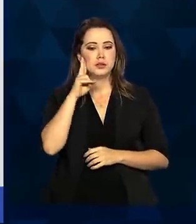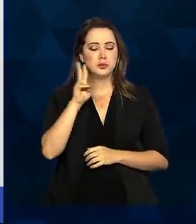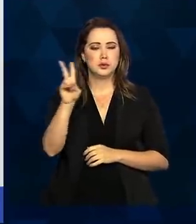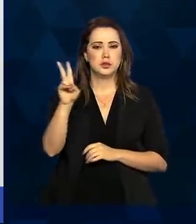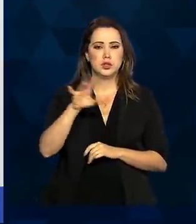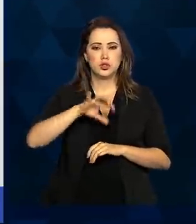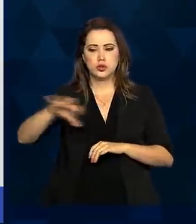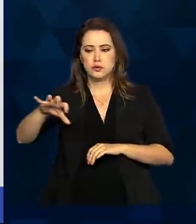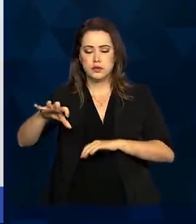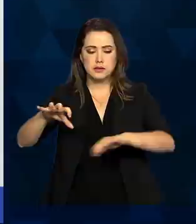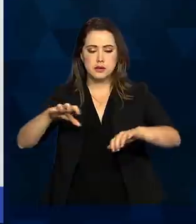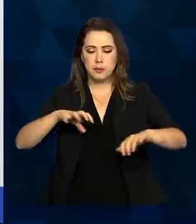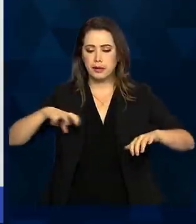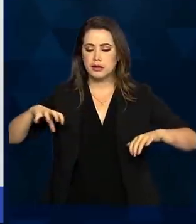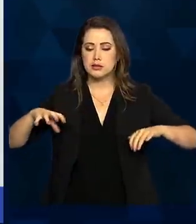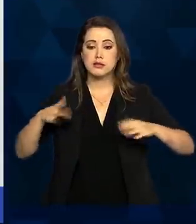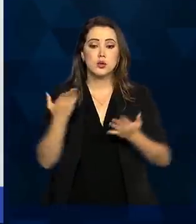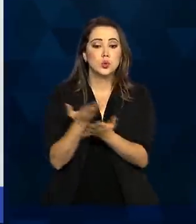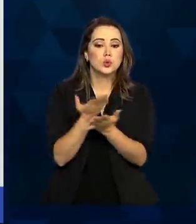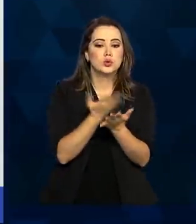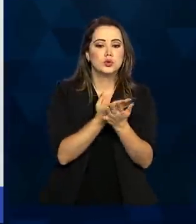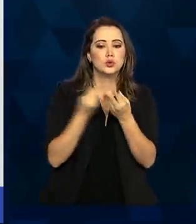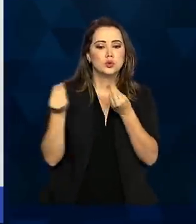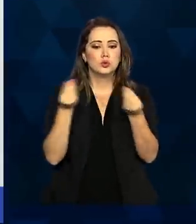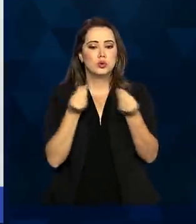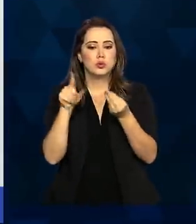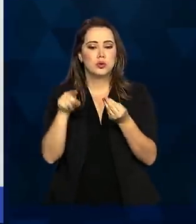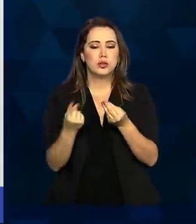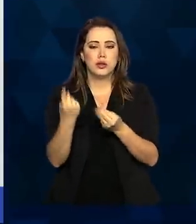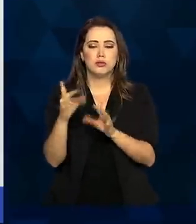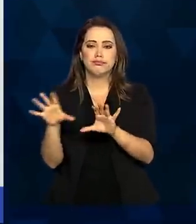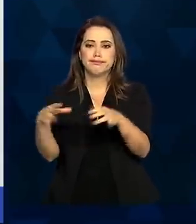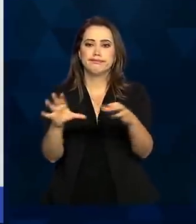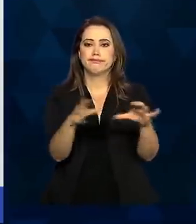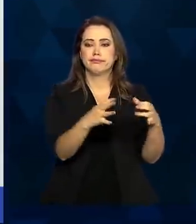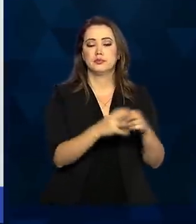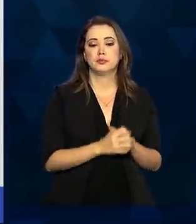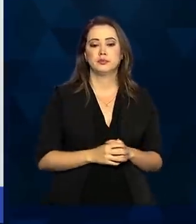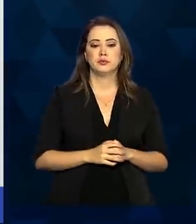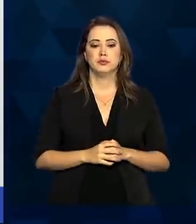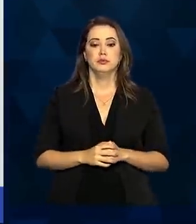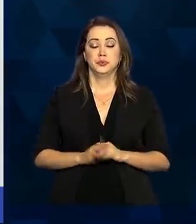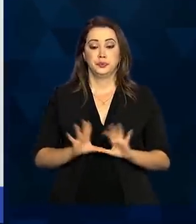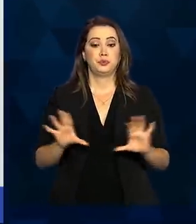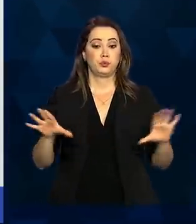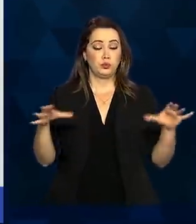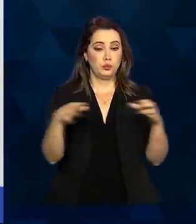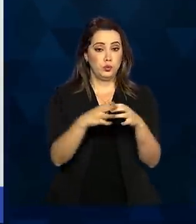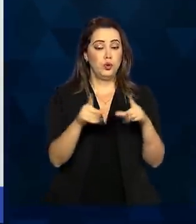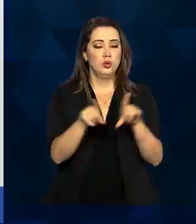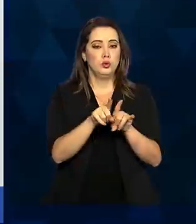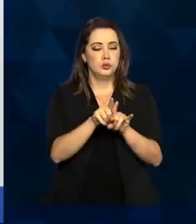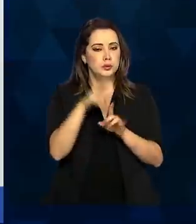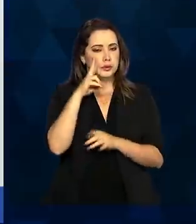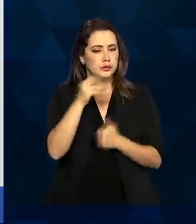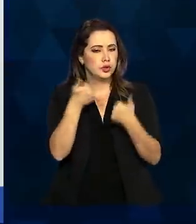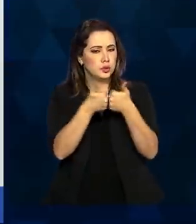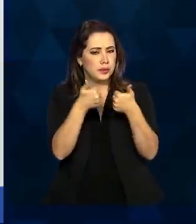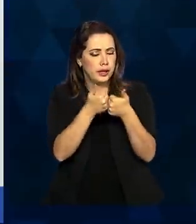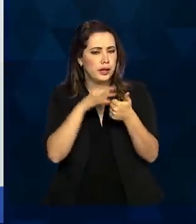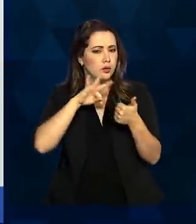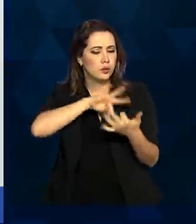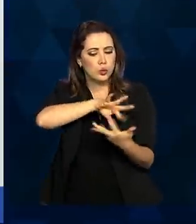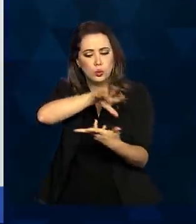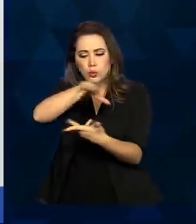desses estudos, em que consistiram esses estudos. Próximos. O setor também acompanha, no